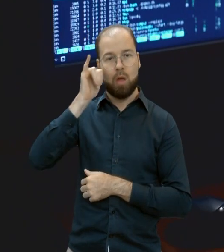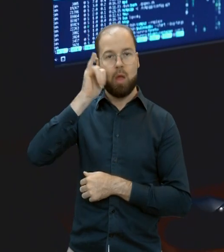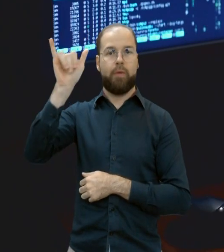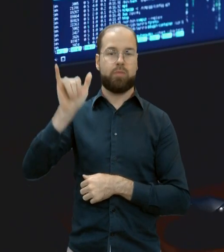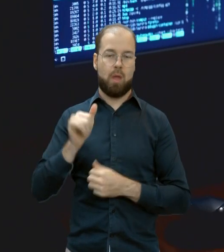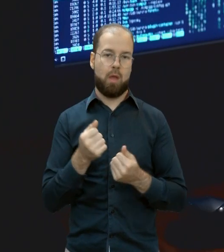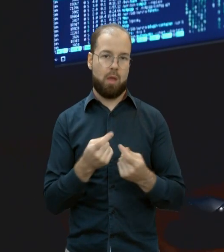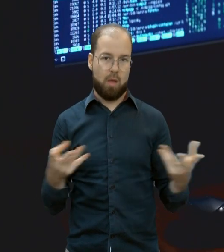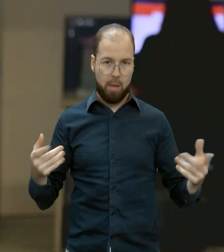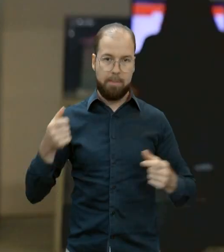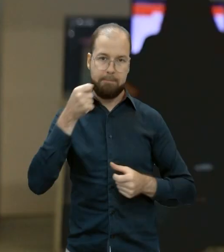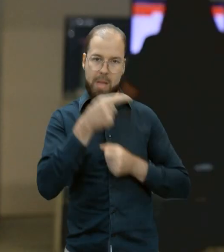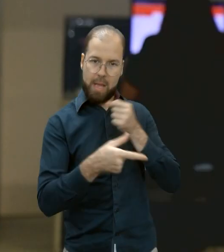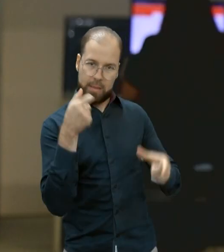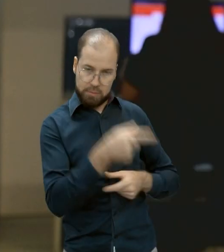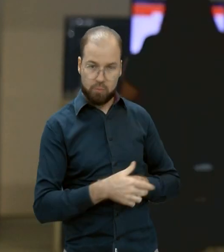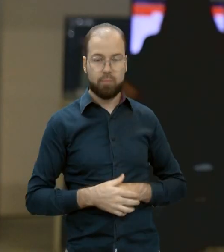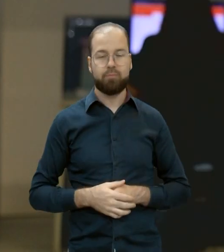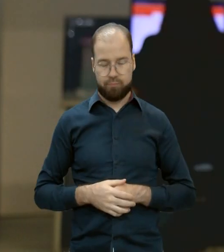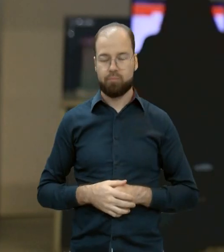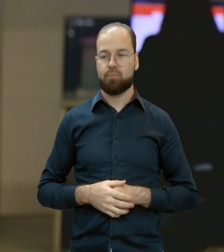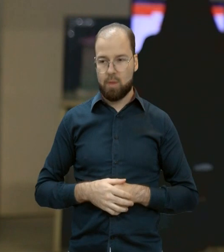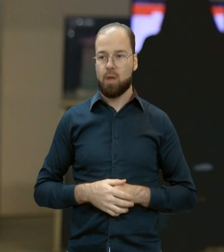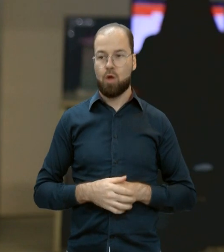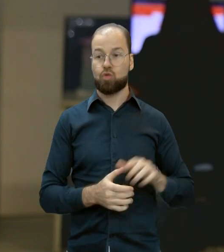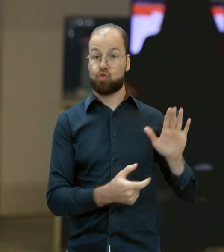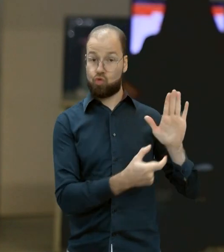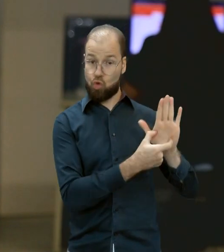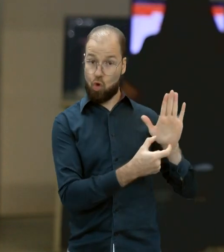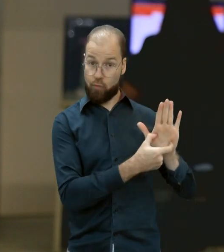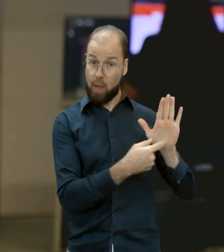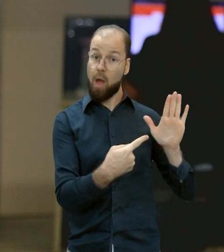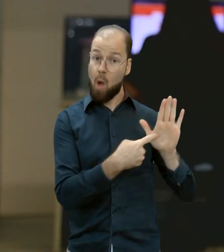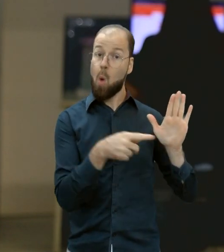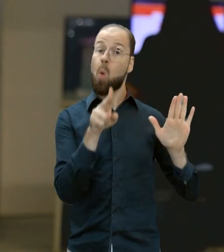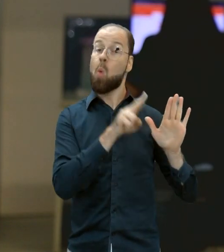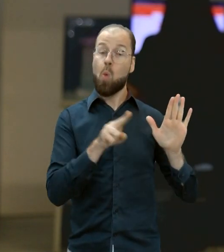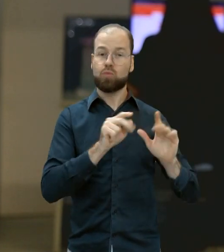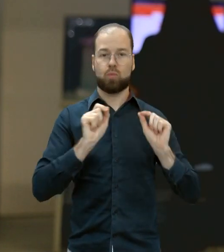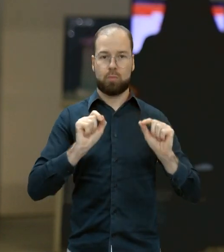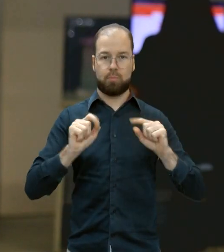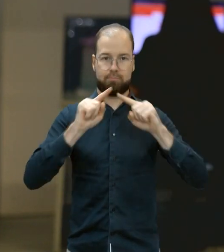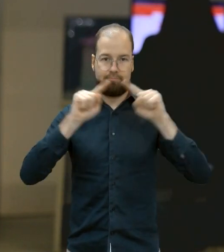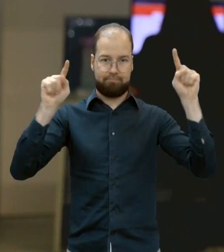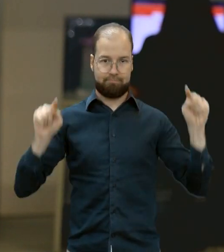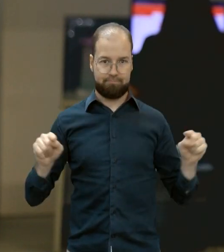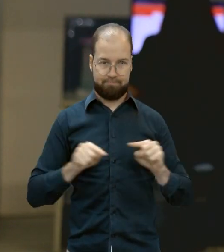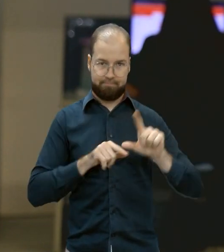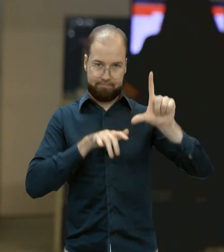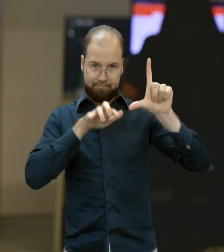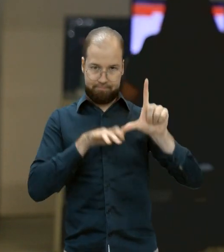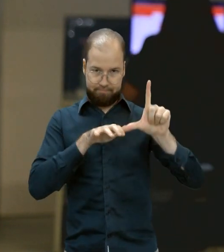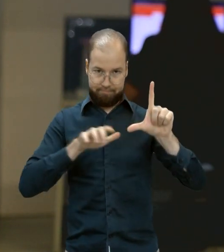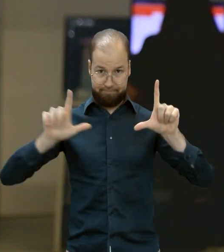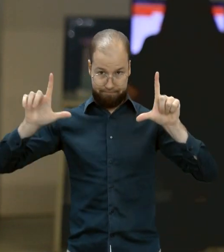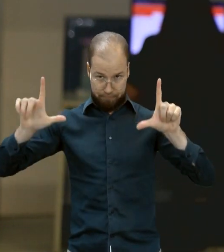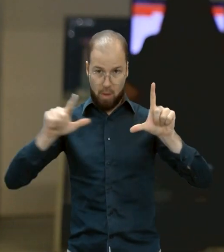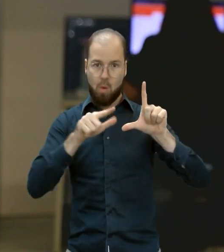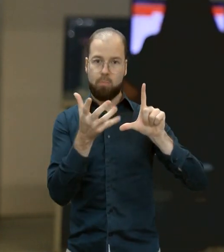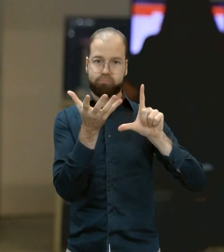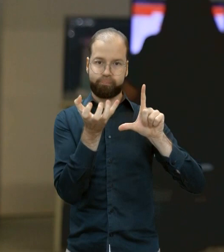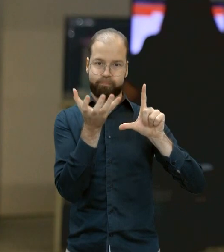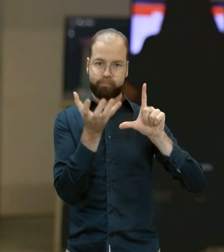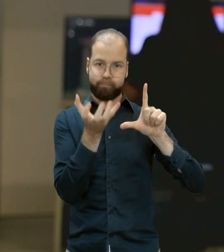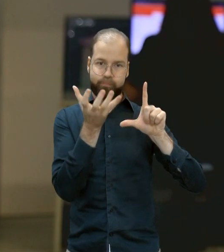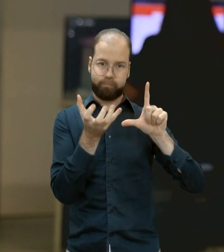agressão? É um software utilizado para gravação da tela, é utilizado para poder gerar essa autoria e